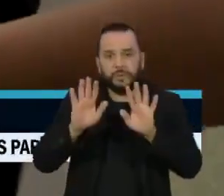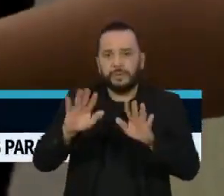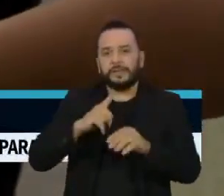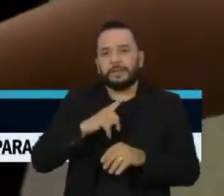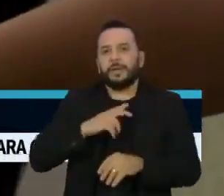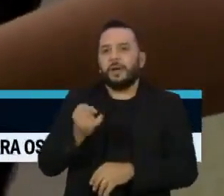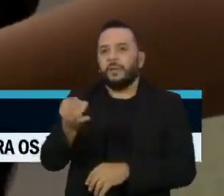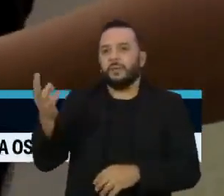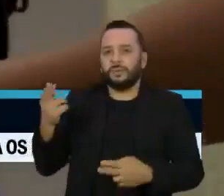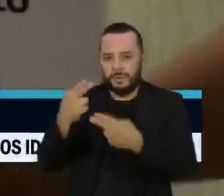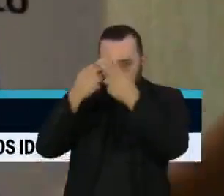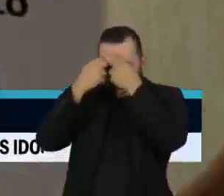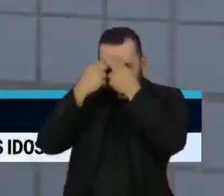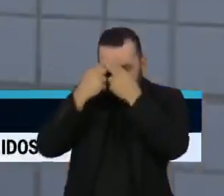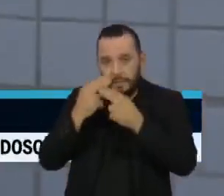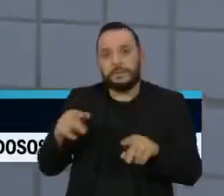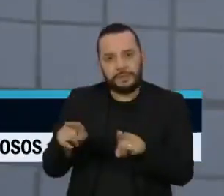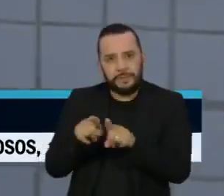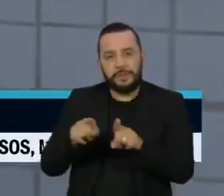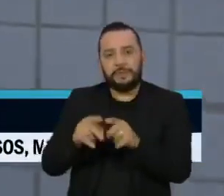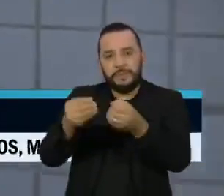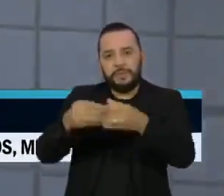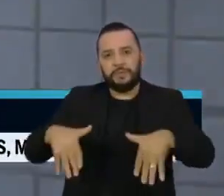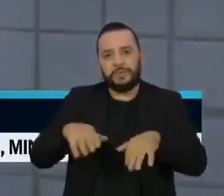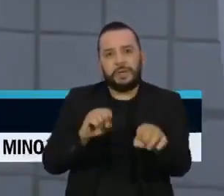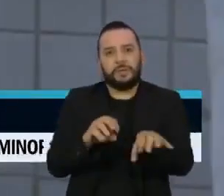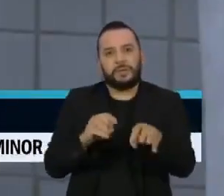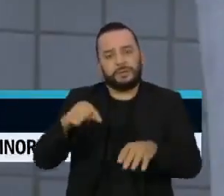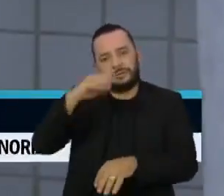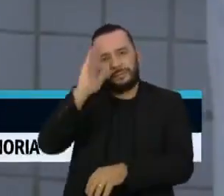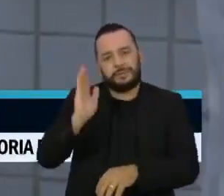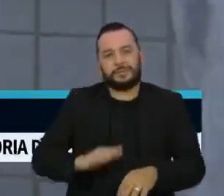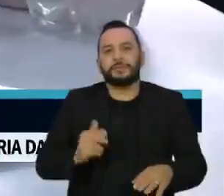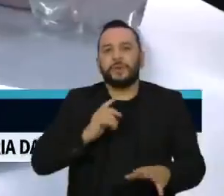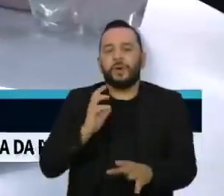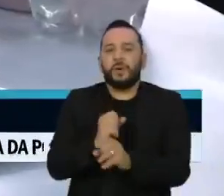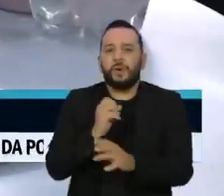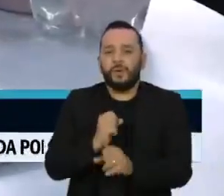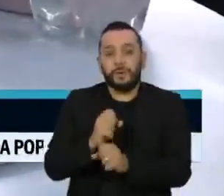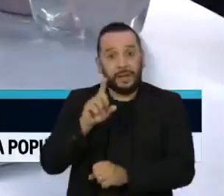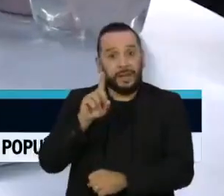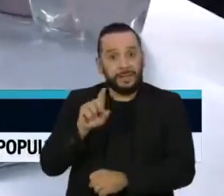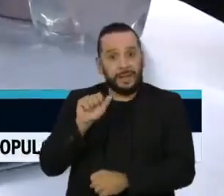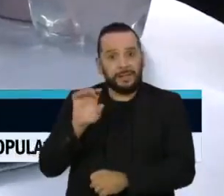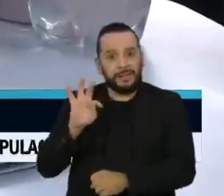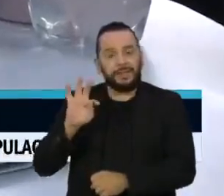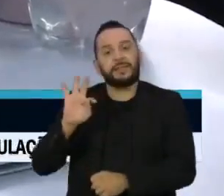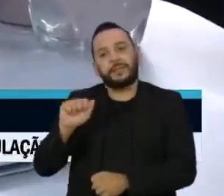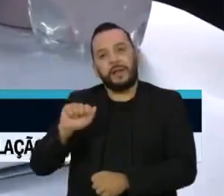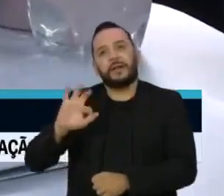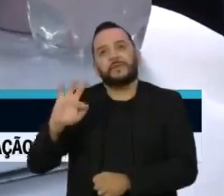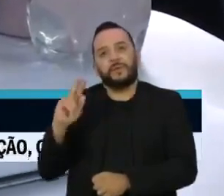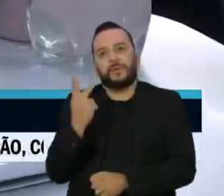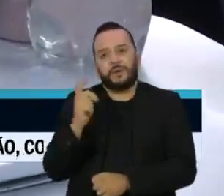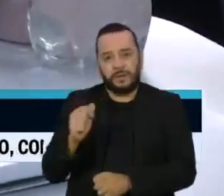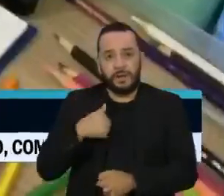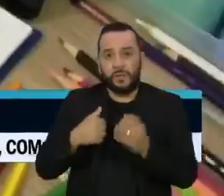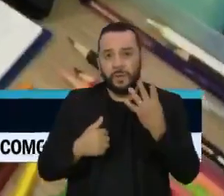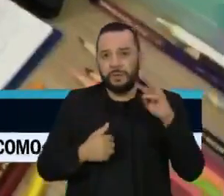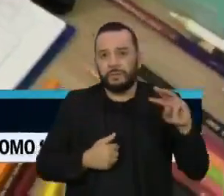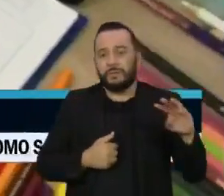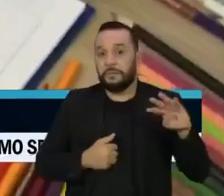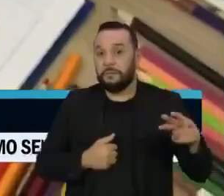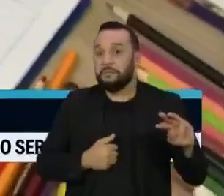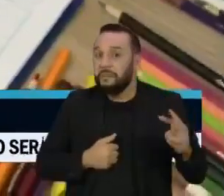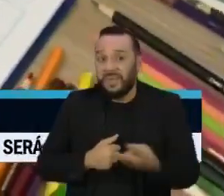duradouras na educação do Brasil. Nas contas do Datafolha, 4 milhões de alunos abandonaram os estudos no ano passado.